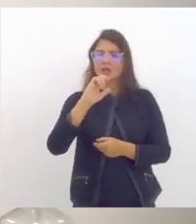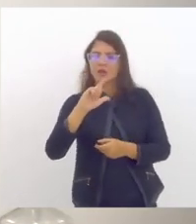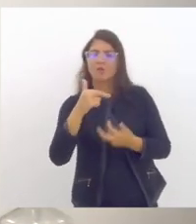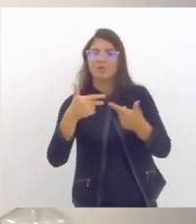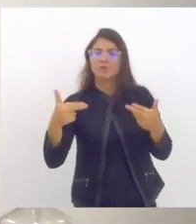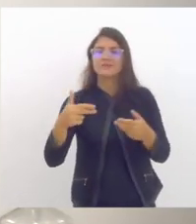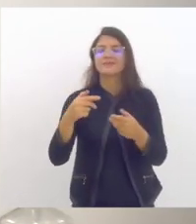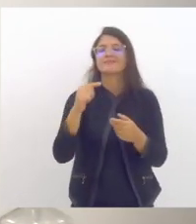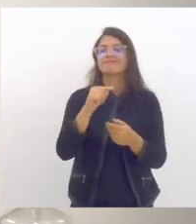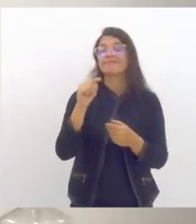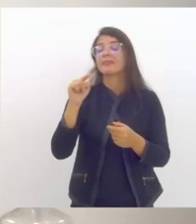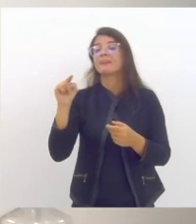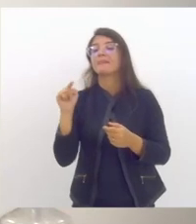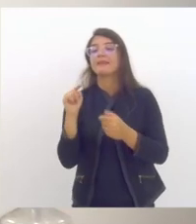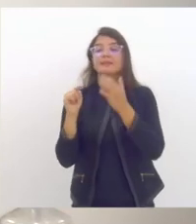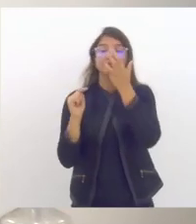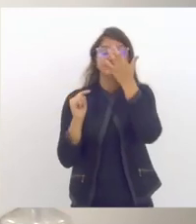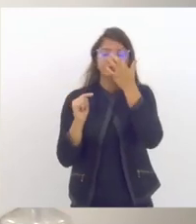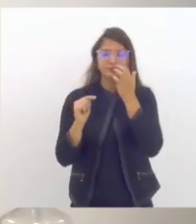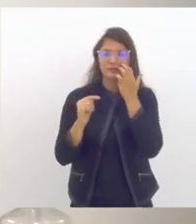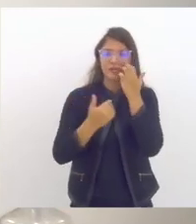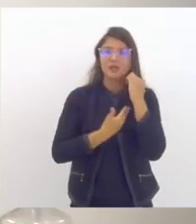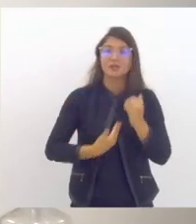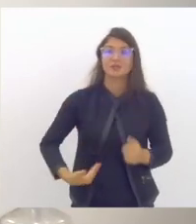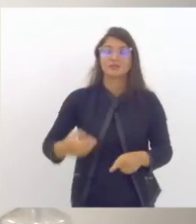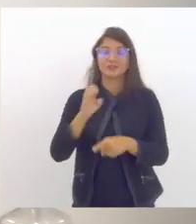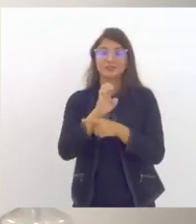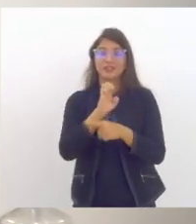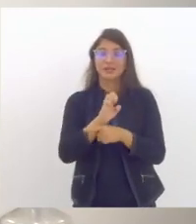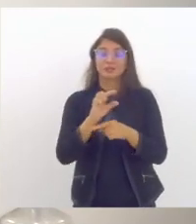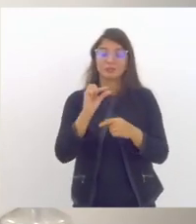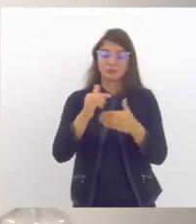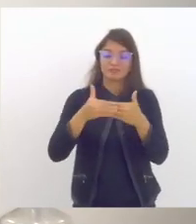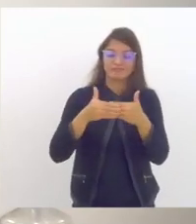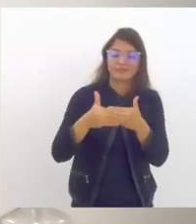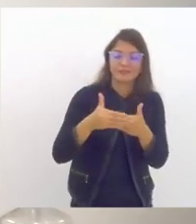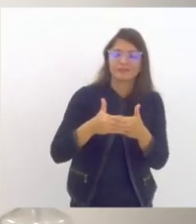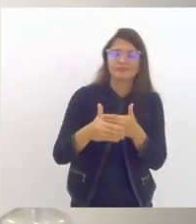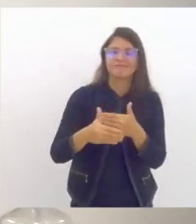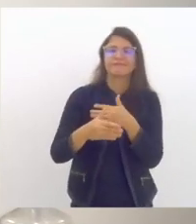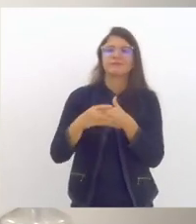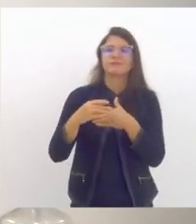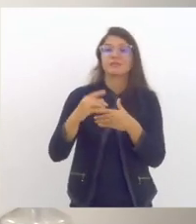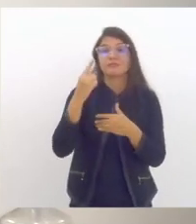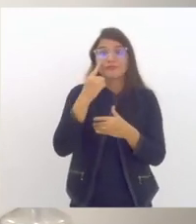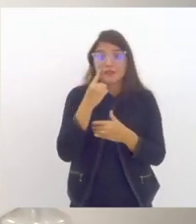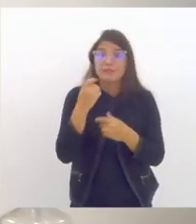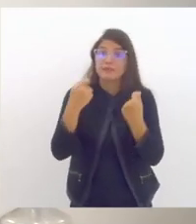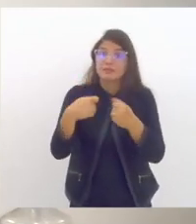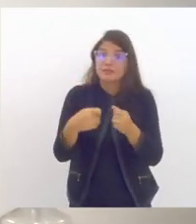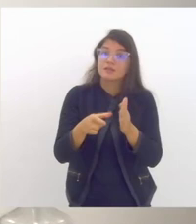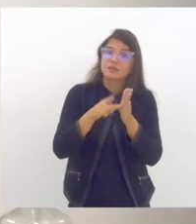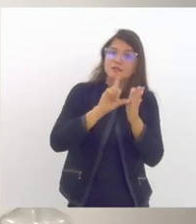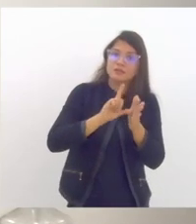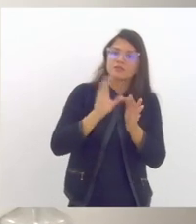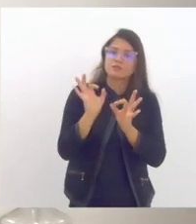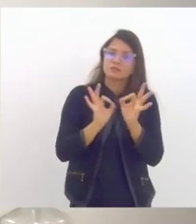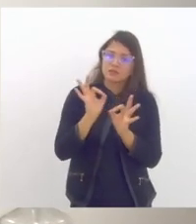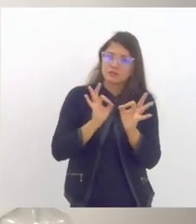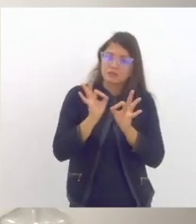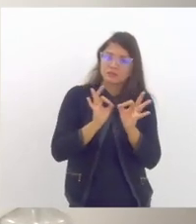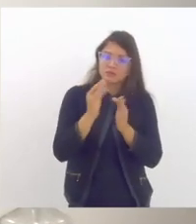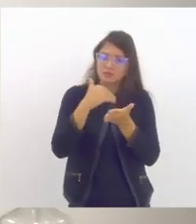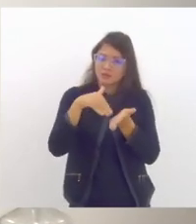amarra muito o que o governo do estado pode fazer no curto prazo essas ações precisam estar previstas no planejamento da secretaria